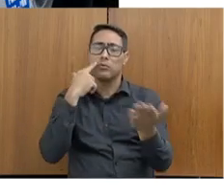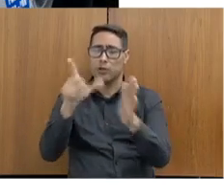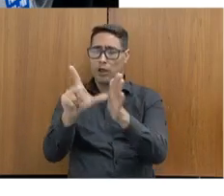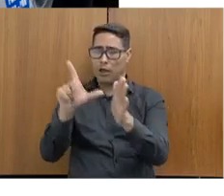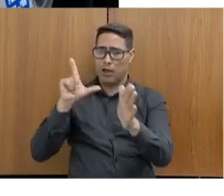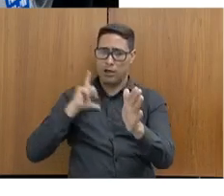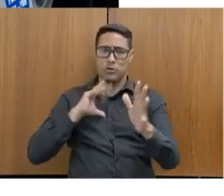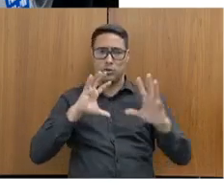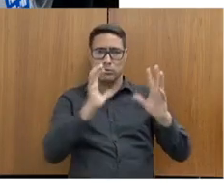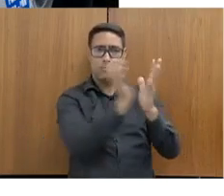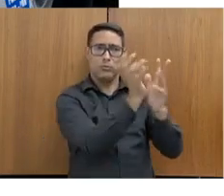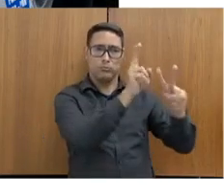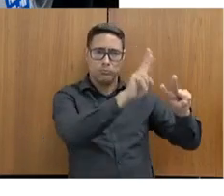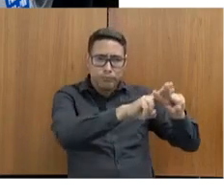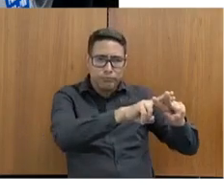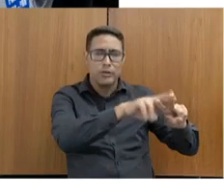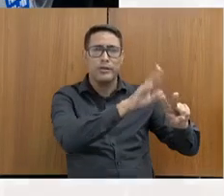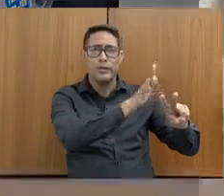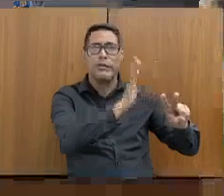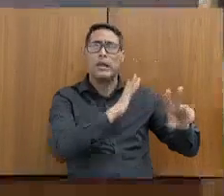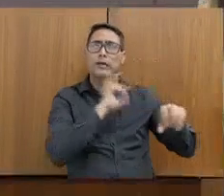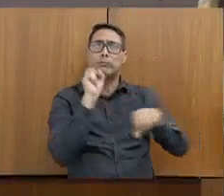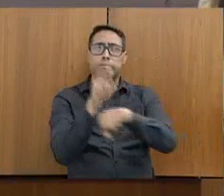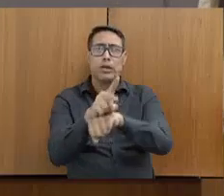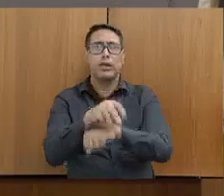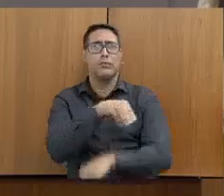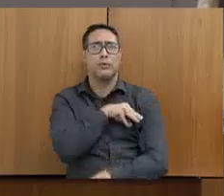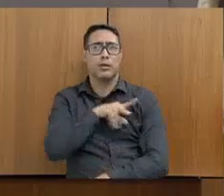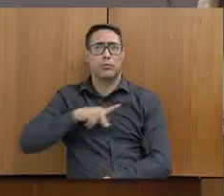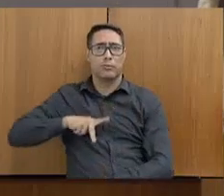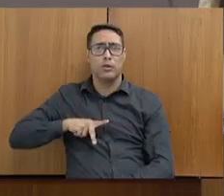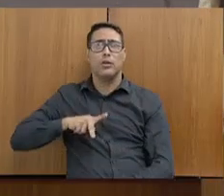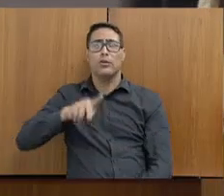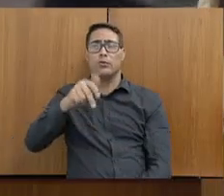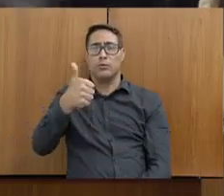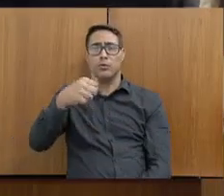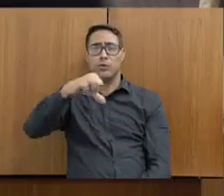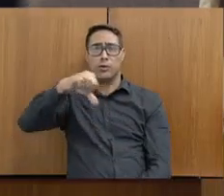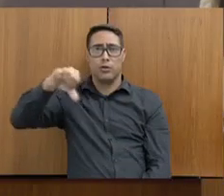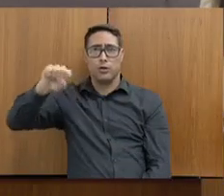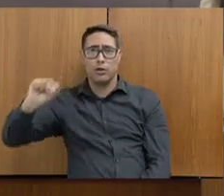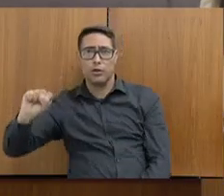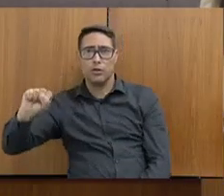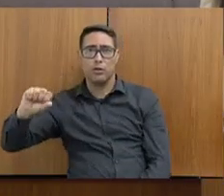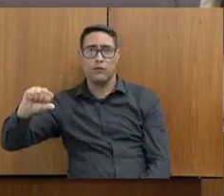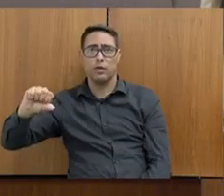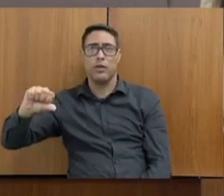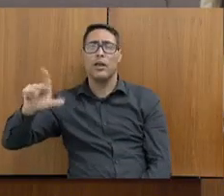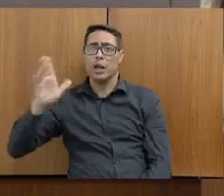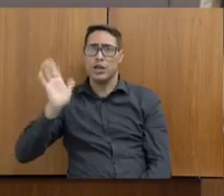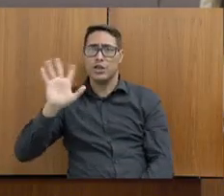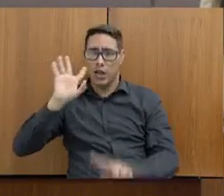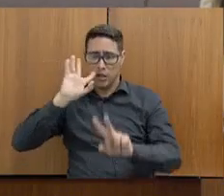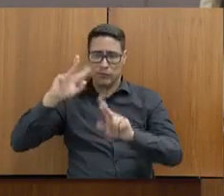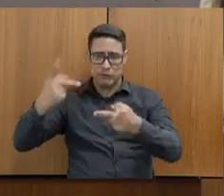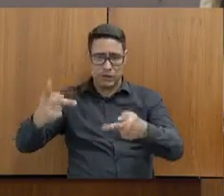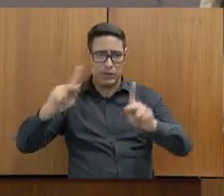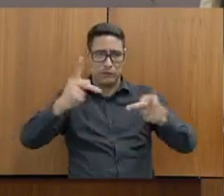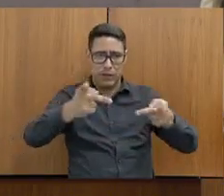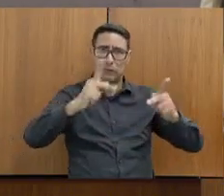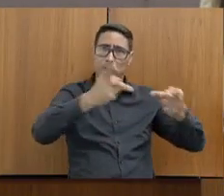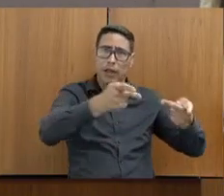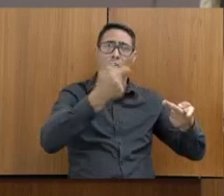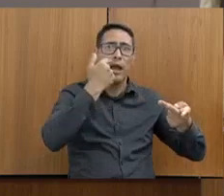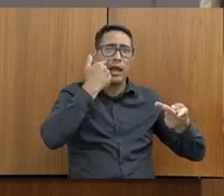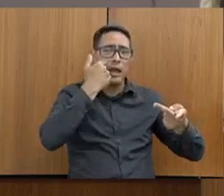eu entrei no Ministério Público em 89, eu sempre lidei com o sistema prisional. Era interessante, quando eu fazia as visitas ao sistema prisional, eu via